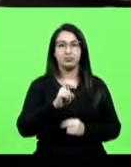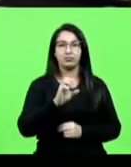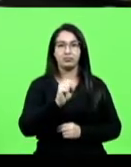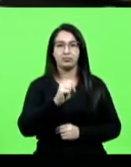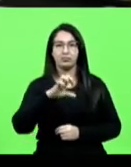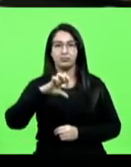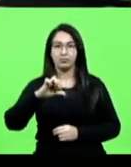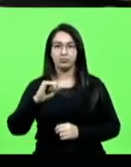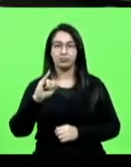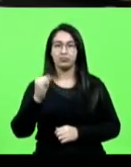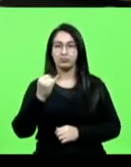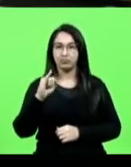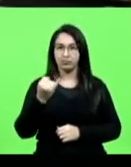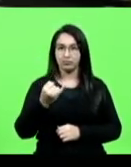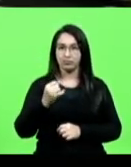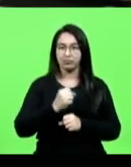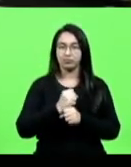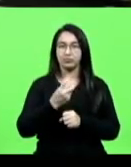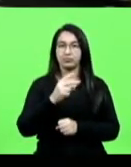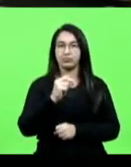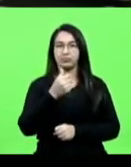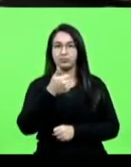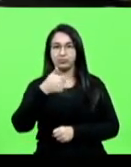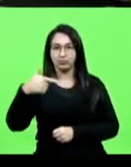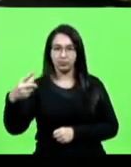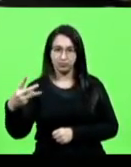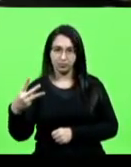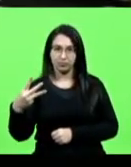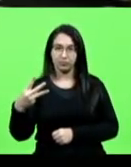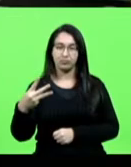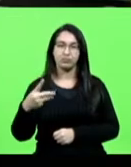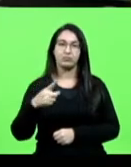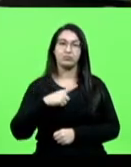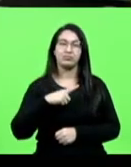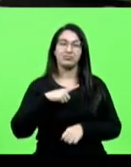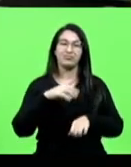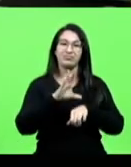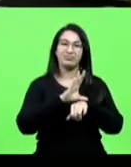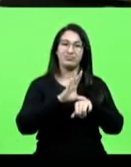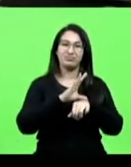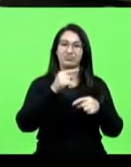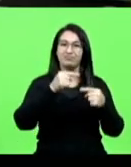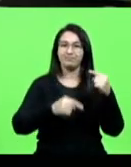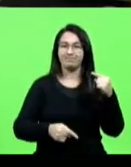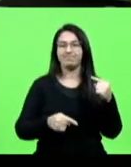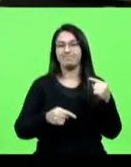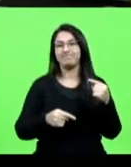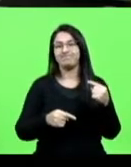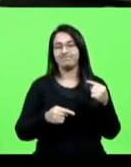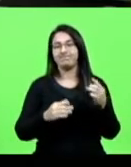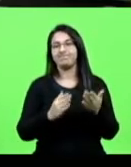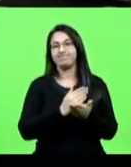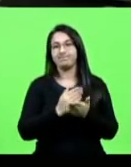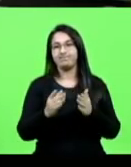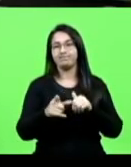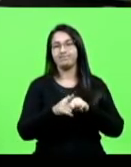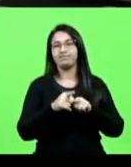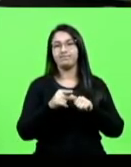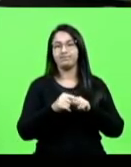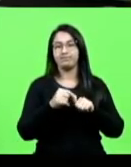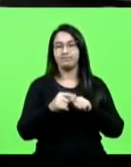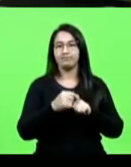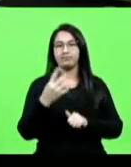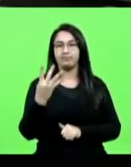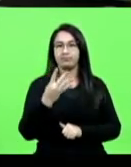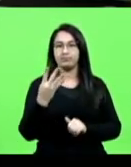2013, além de extirpar vício de inconstitucionalidade formal presente no artigo 4º da proposição,